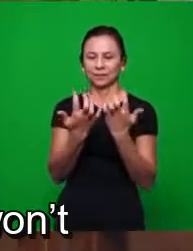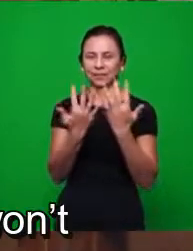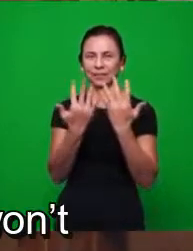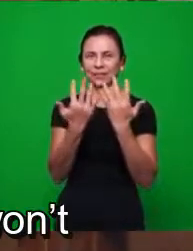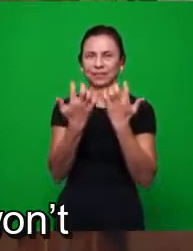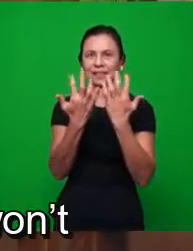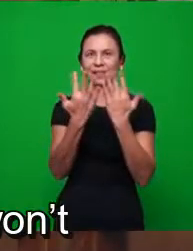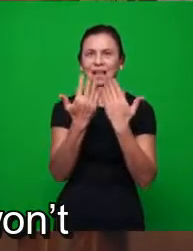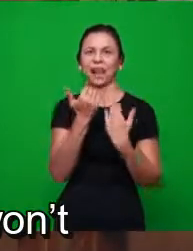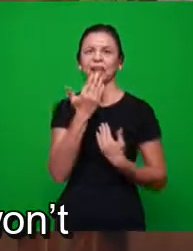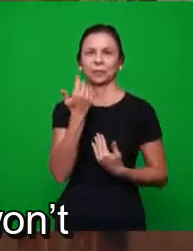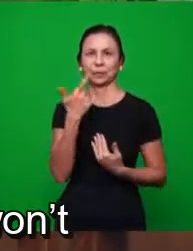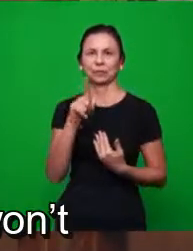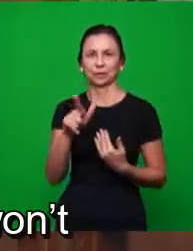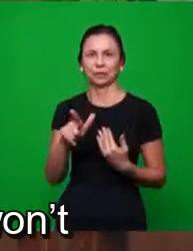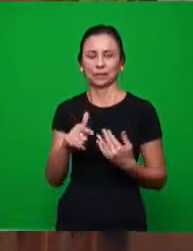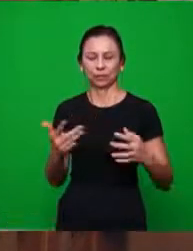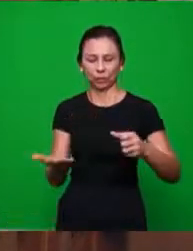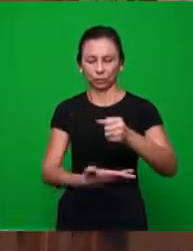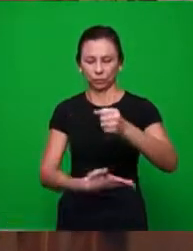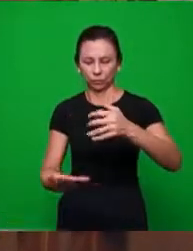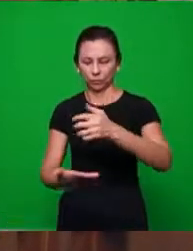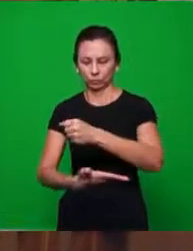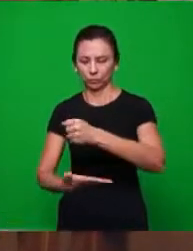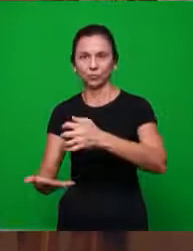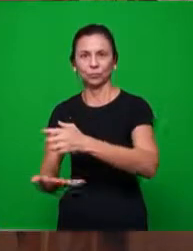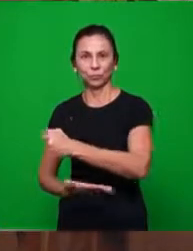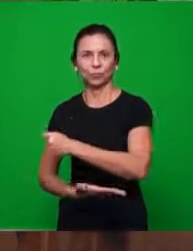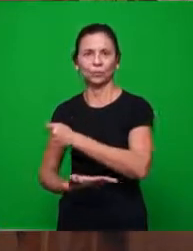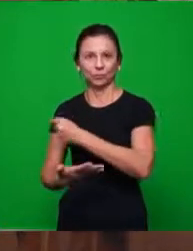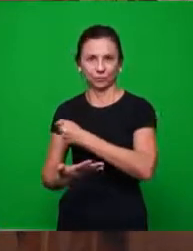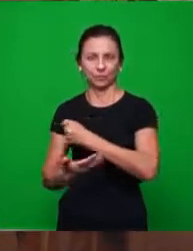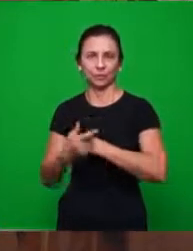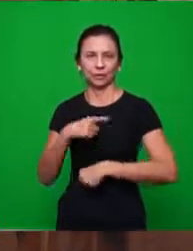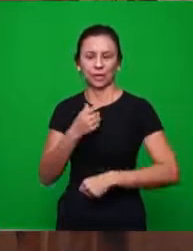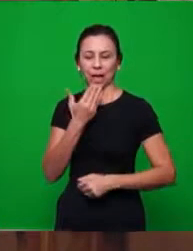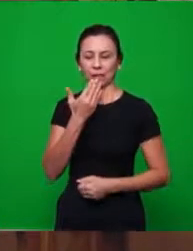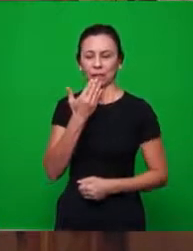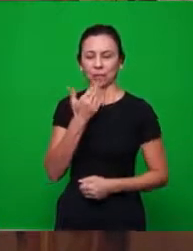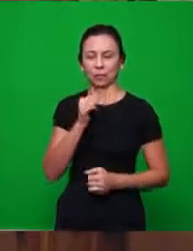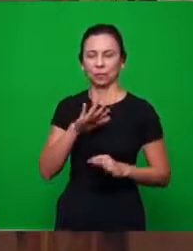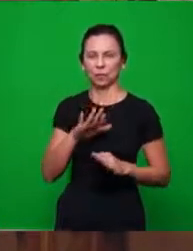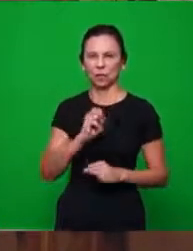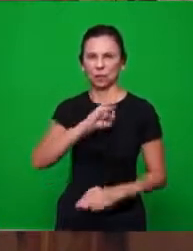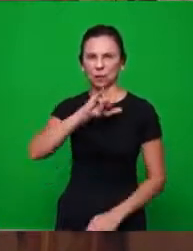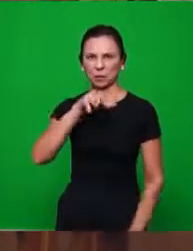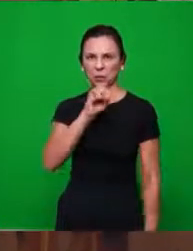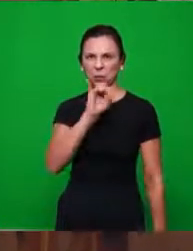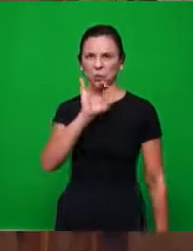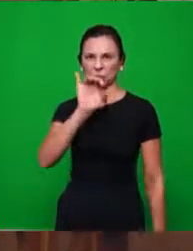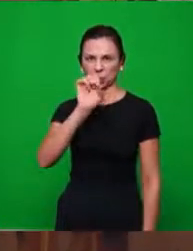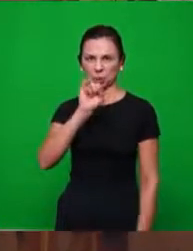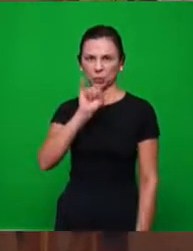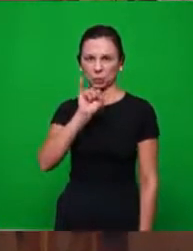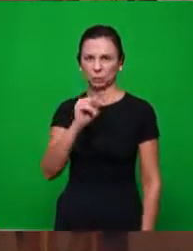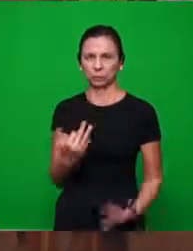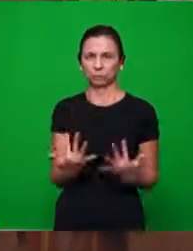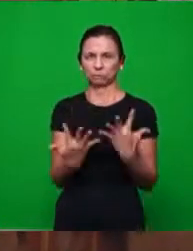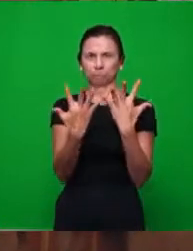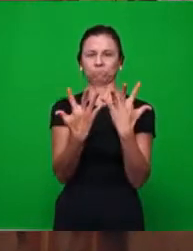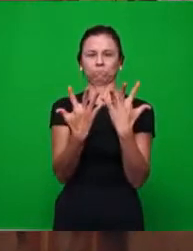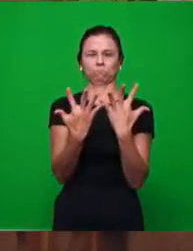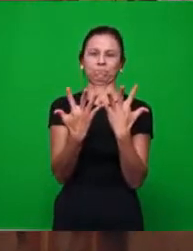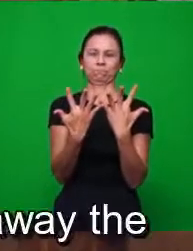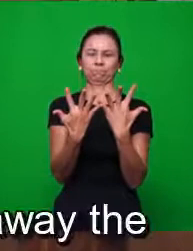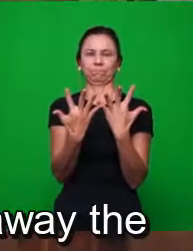ele não dá. Quando você vai colher, você não vai encontrar. Então, ele divide, ele divide a terra, divide